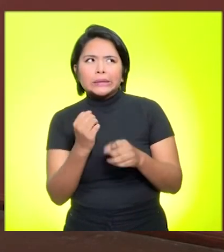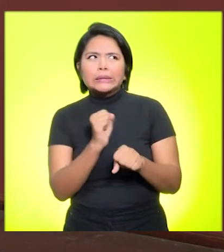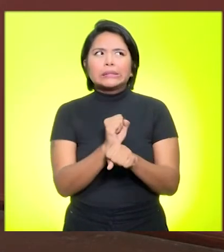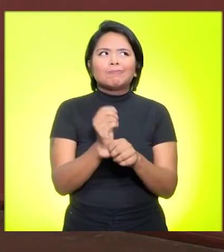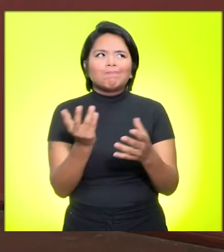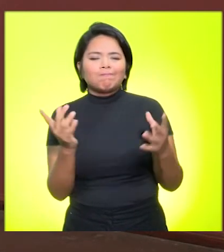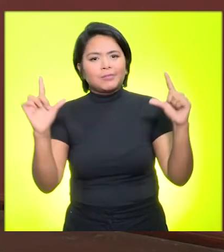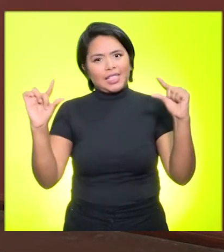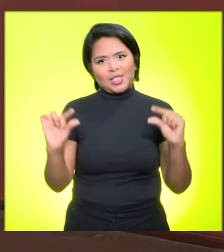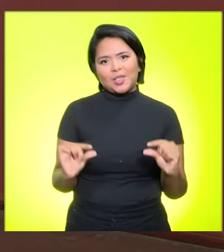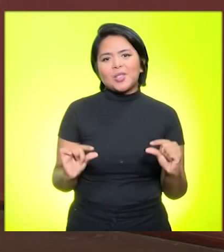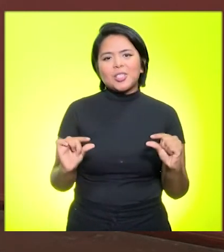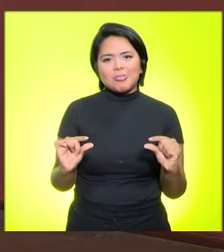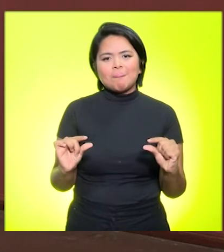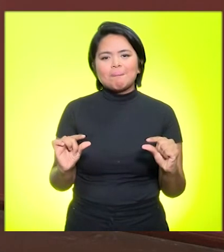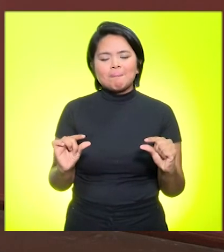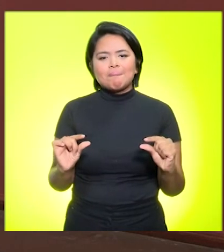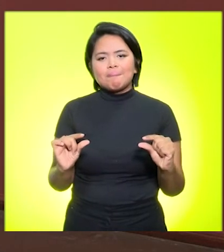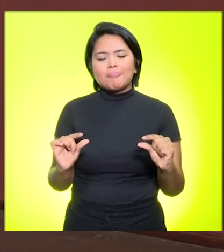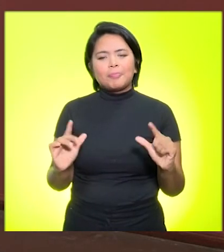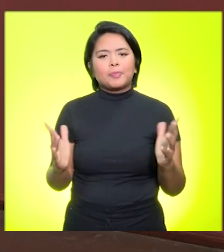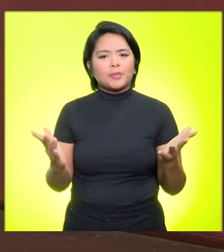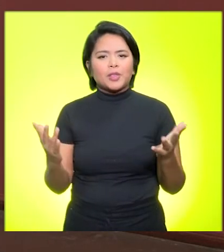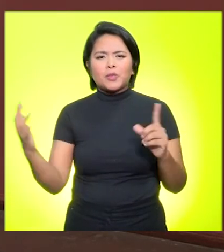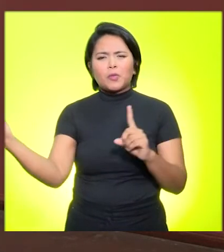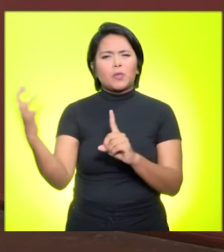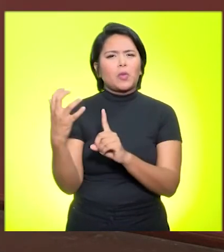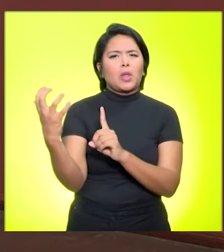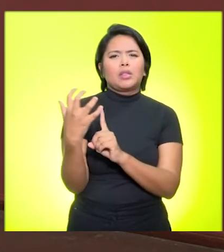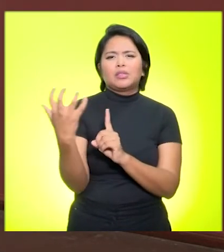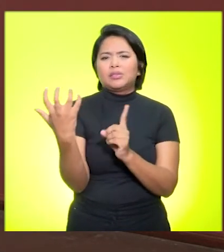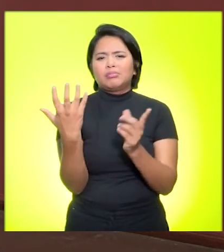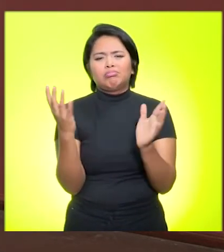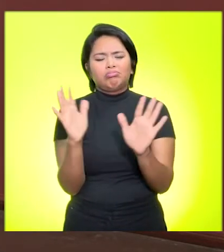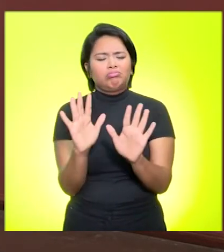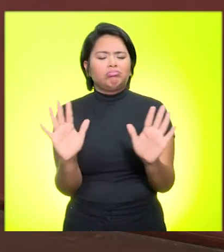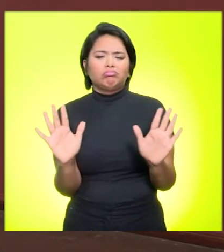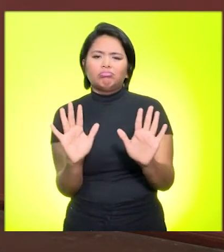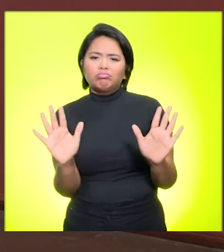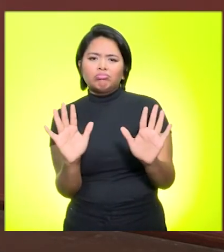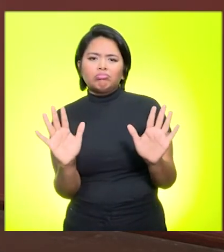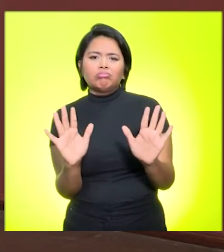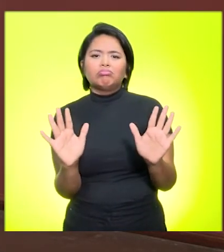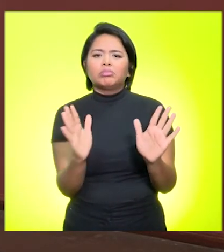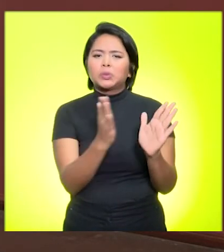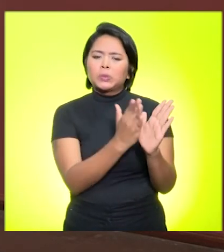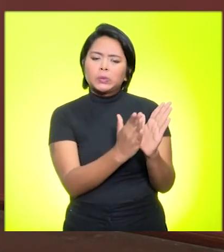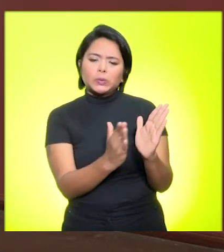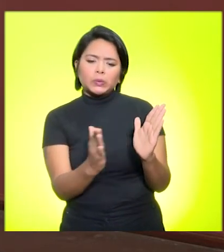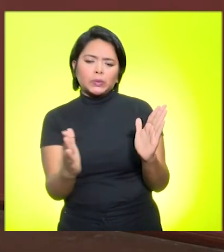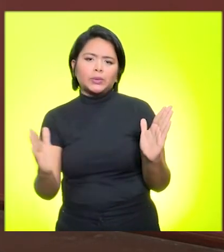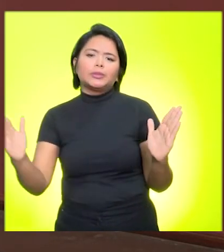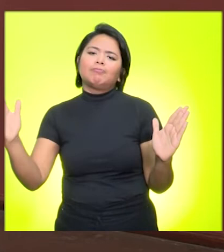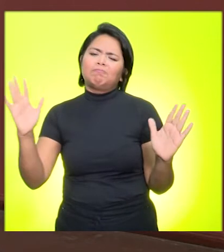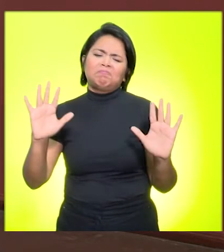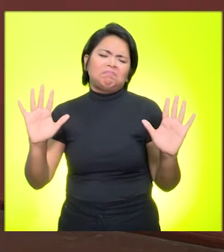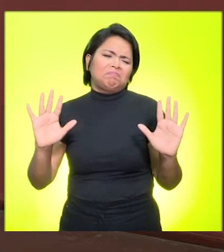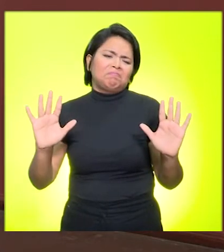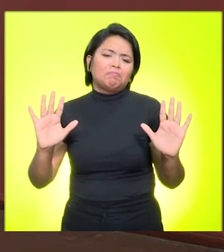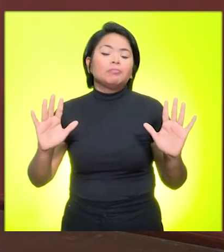minimizadas e não impactam ao processo que caminhou. o